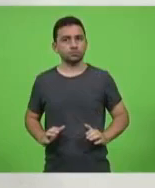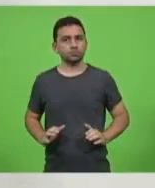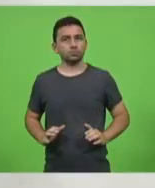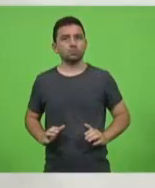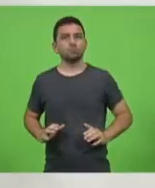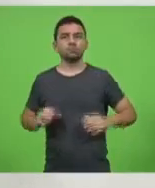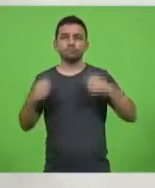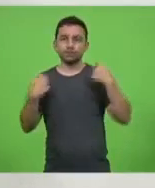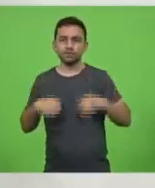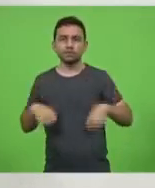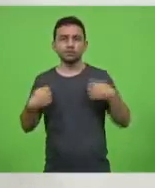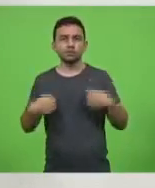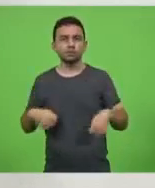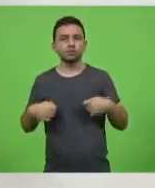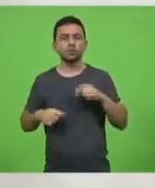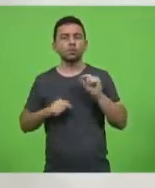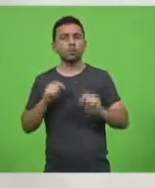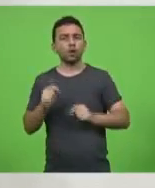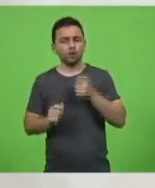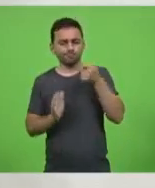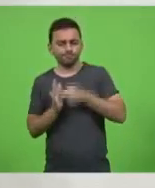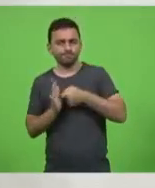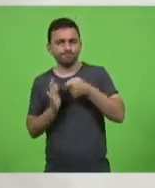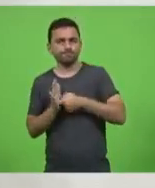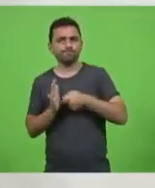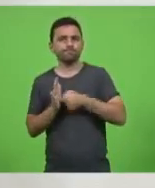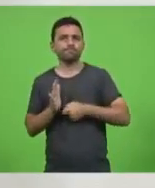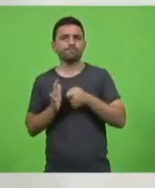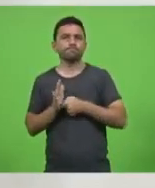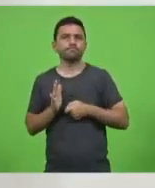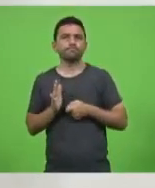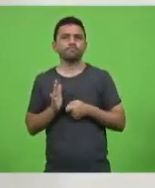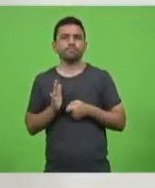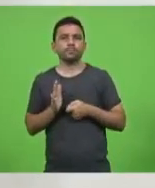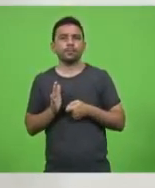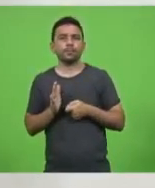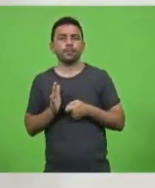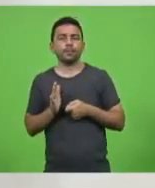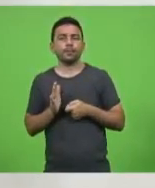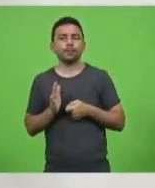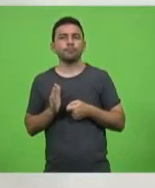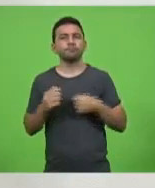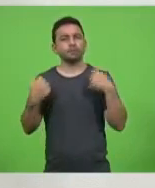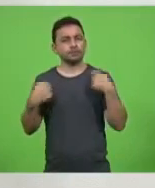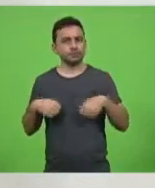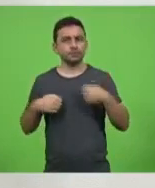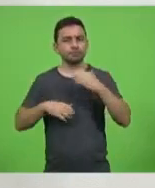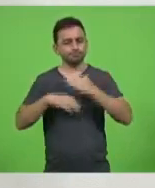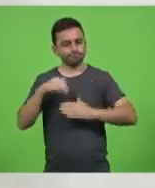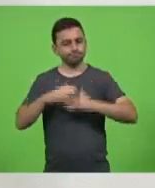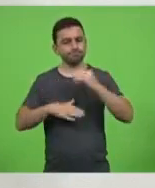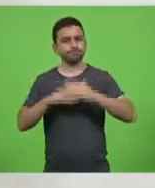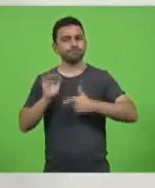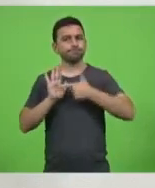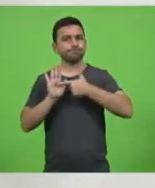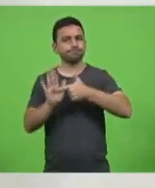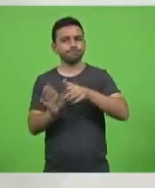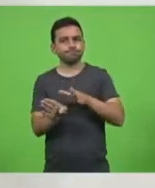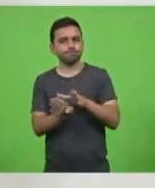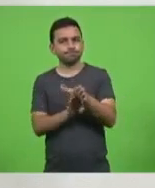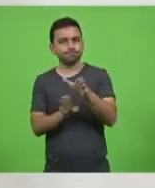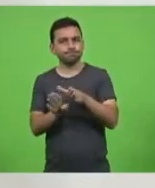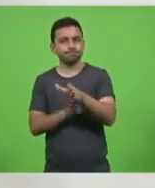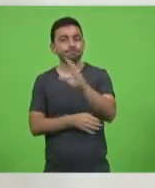precisamos e temos a obrigação de praticar a orientação científica